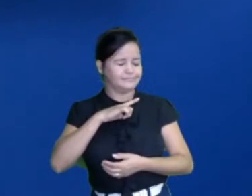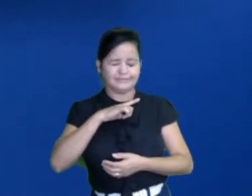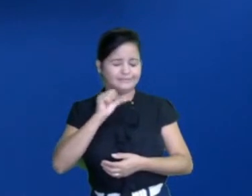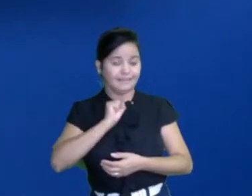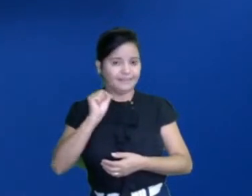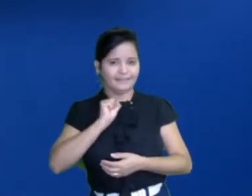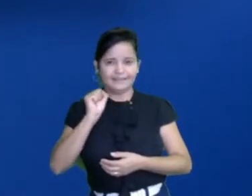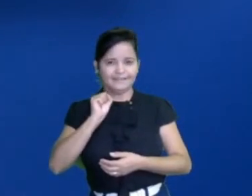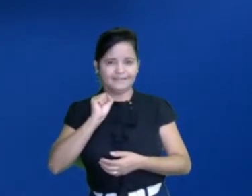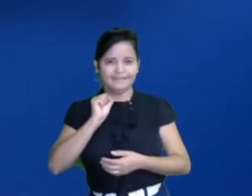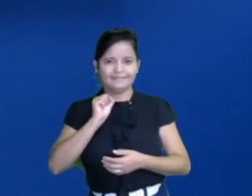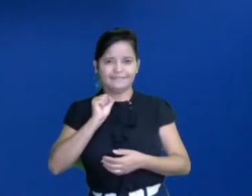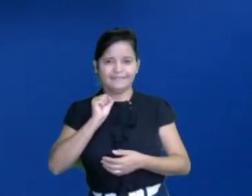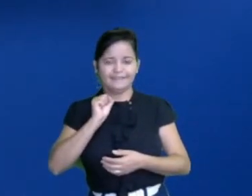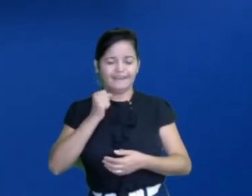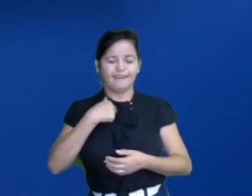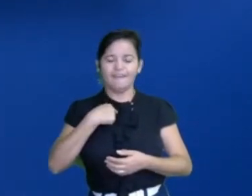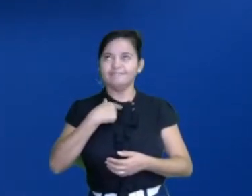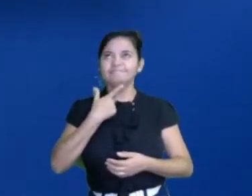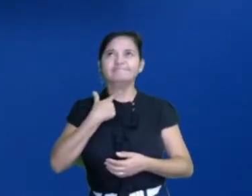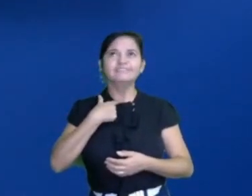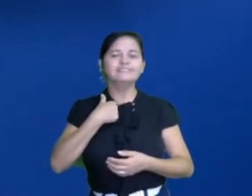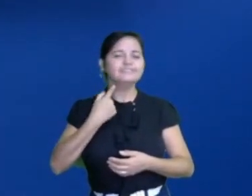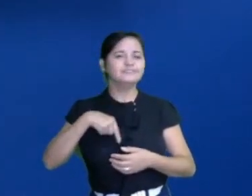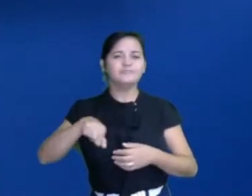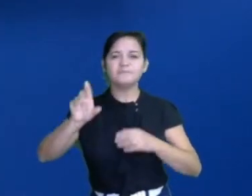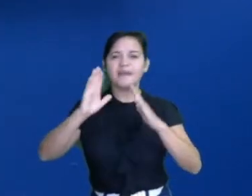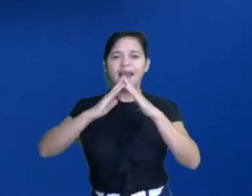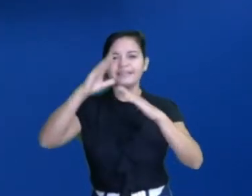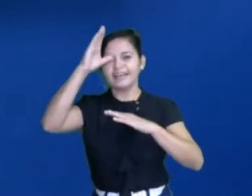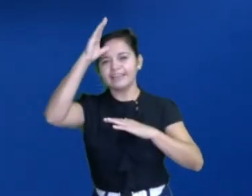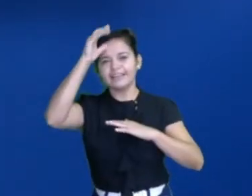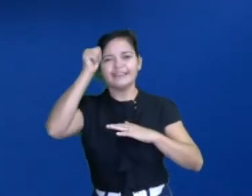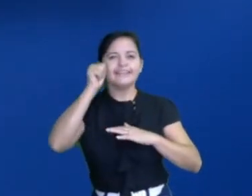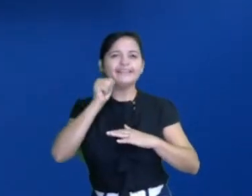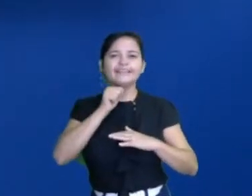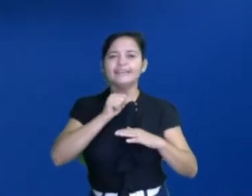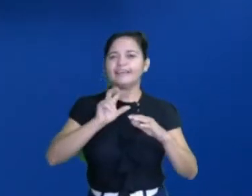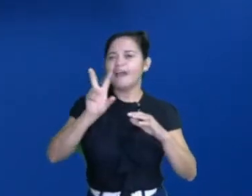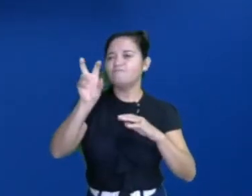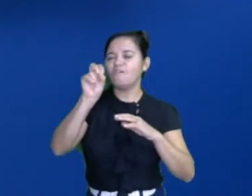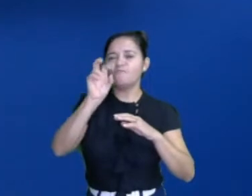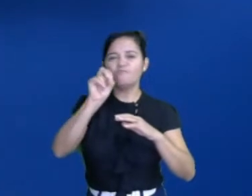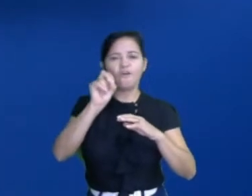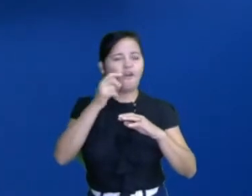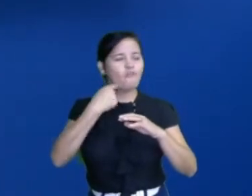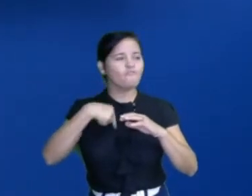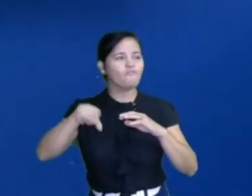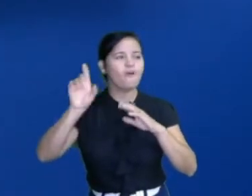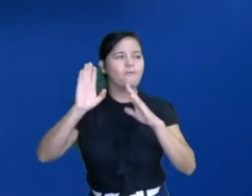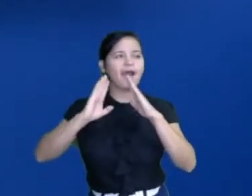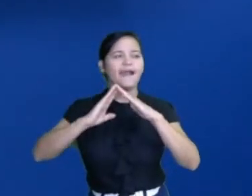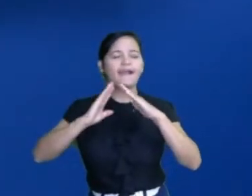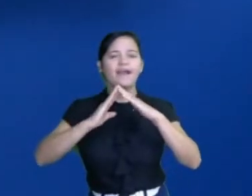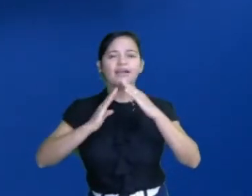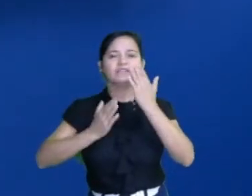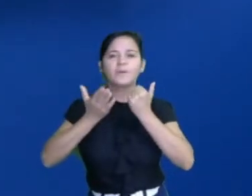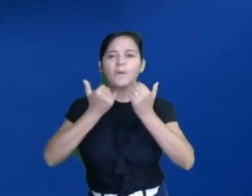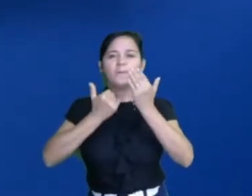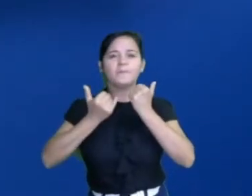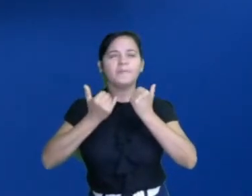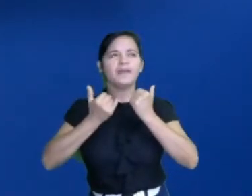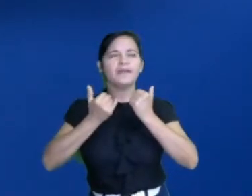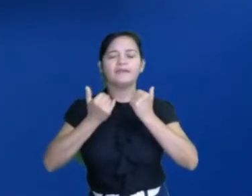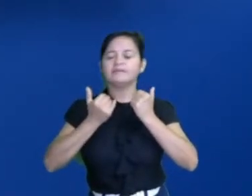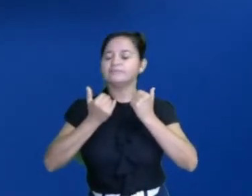adoro. Adoro ir pra casa das minhas tias, das minhas avós. E aí comer. E